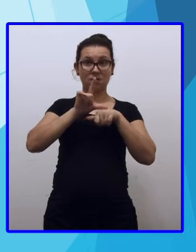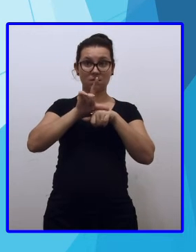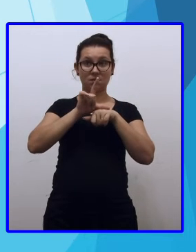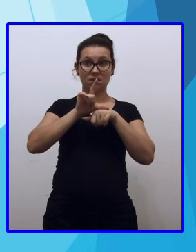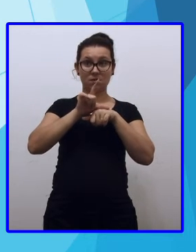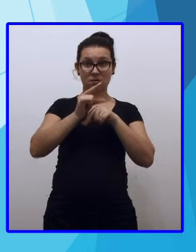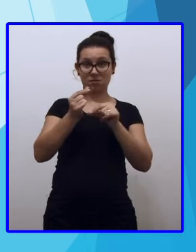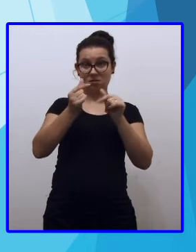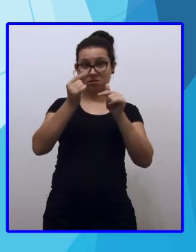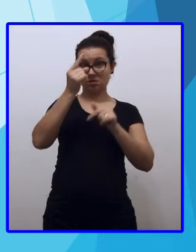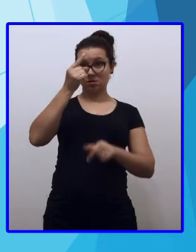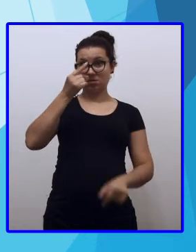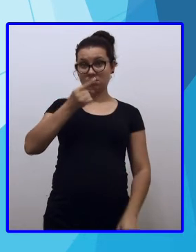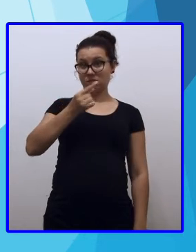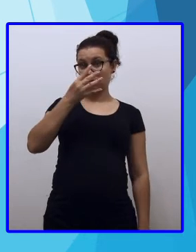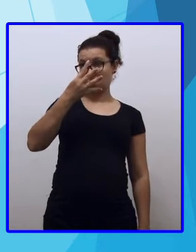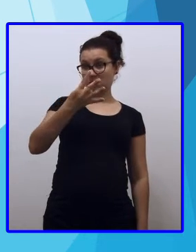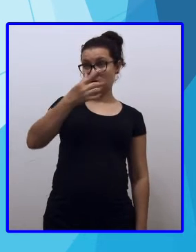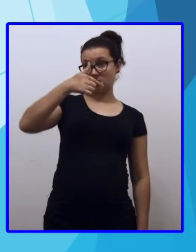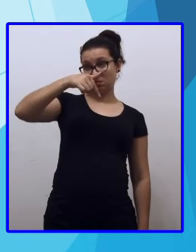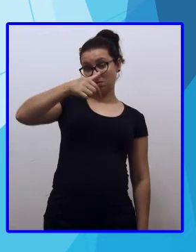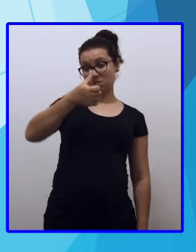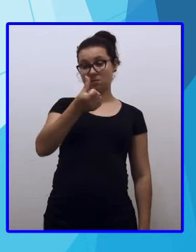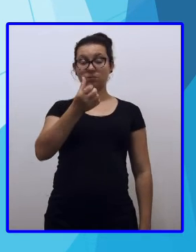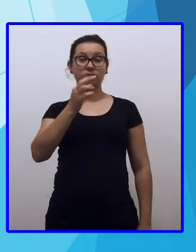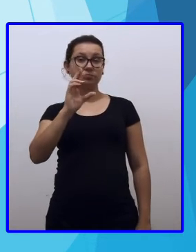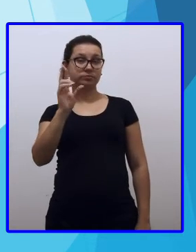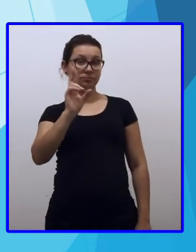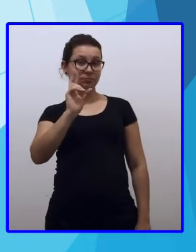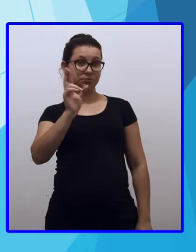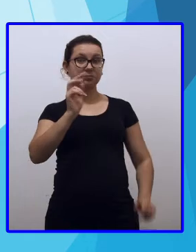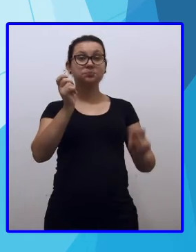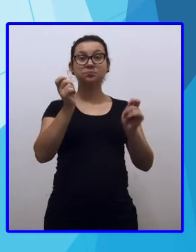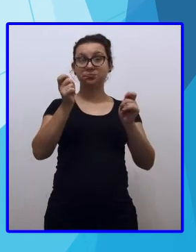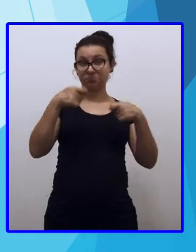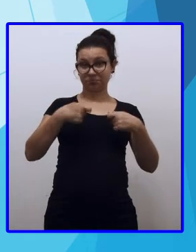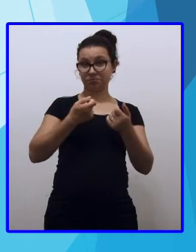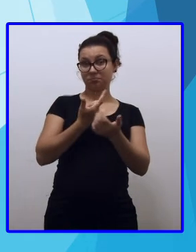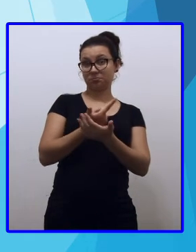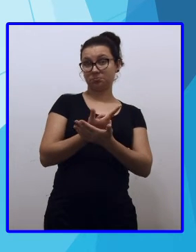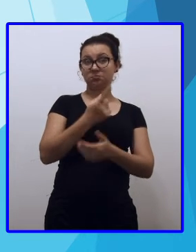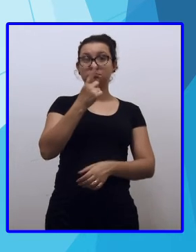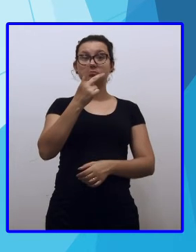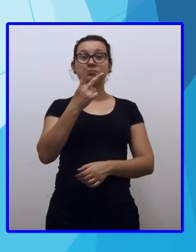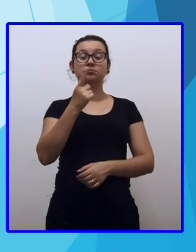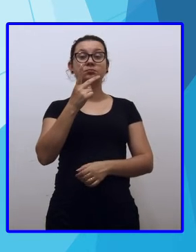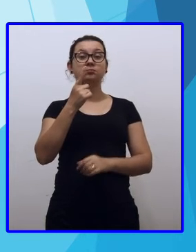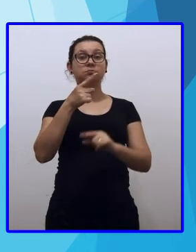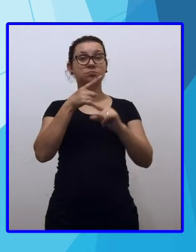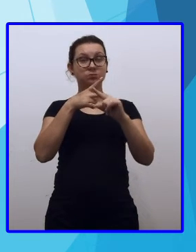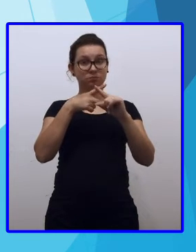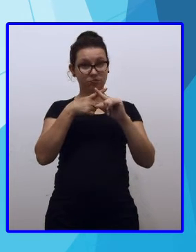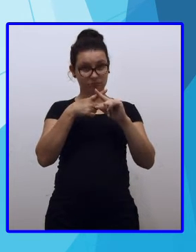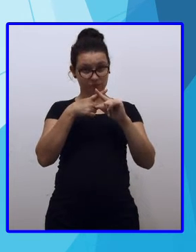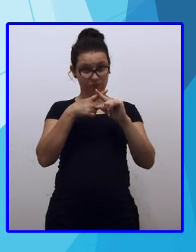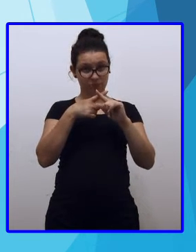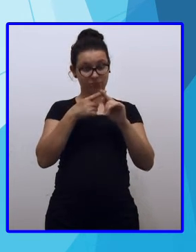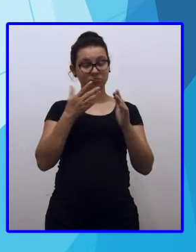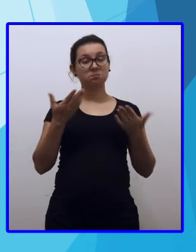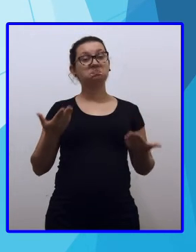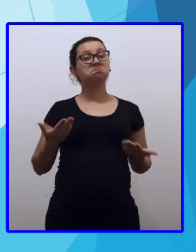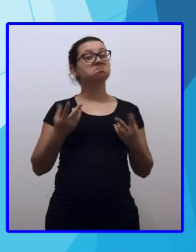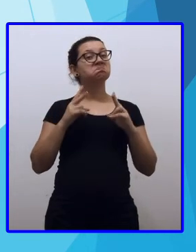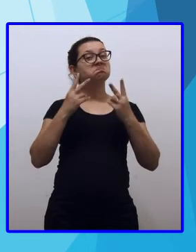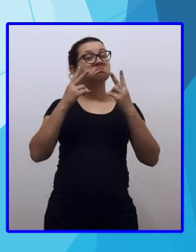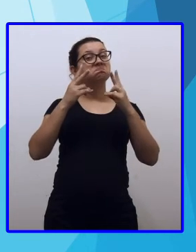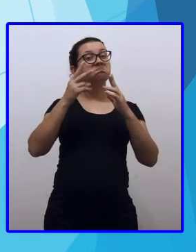R$1.476,00 e poderá ser pago em 12 vezes. Qual o valor